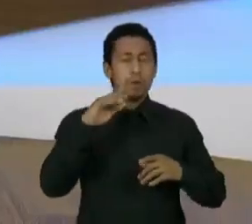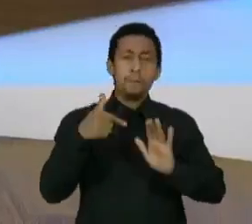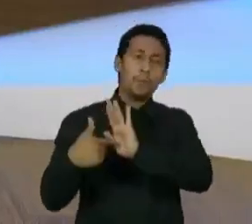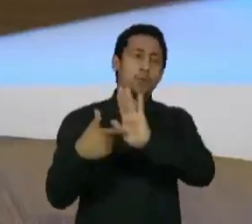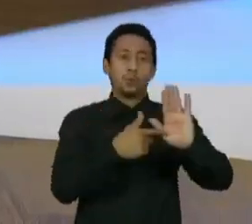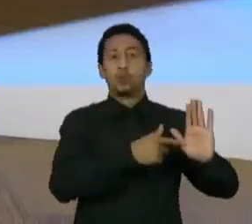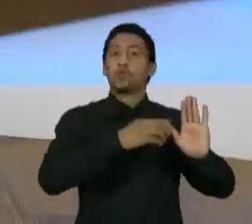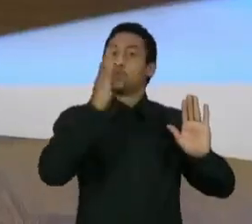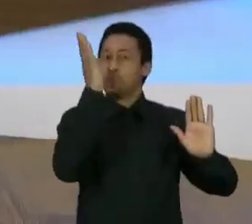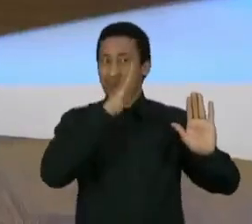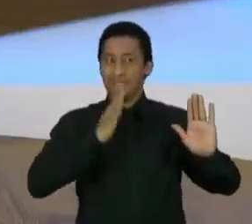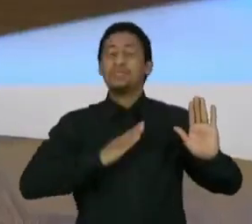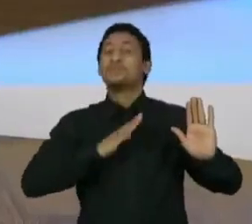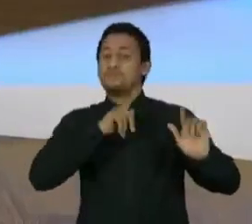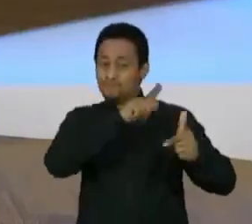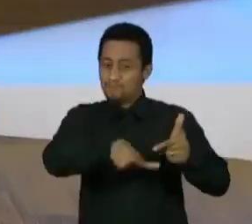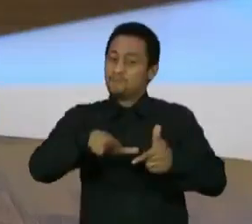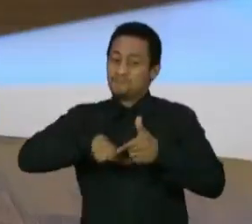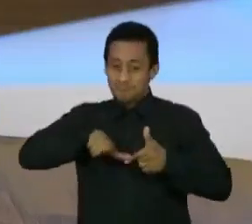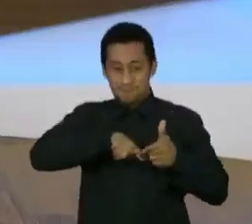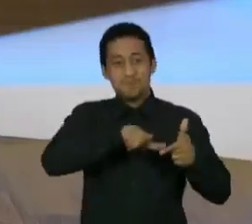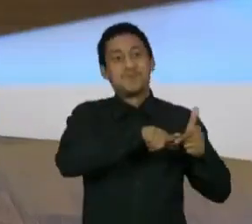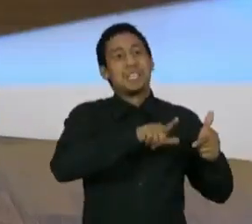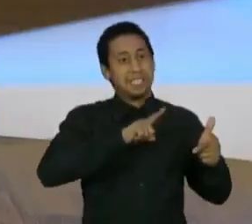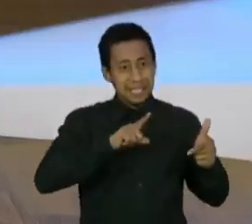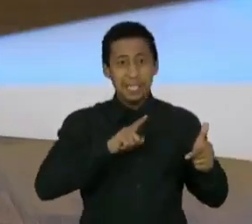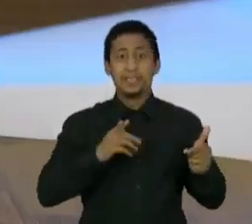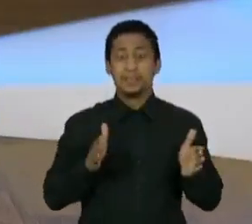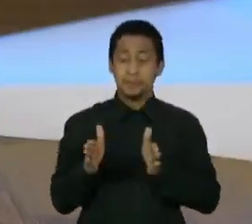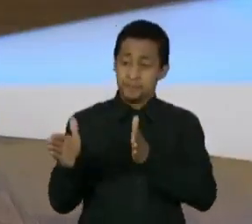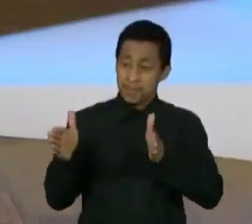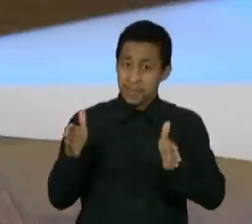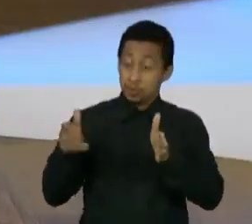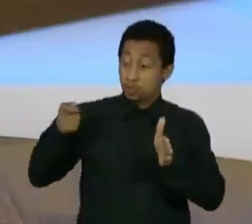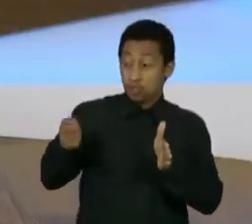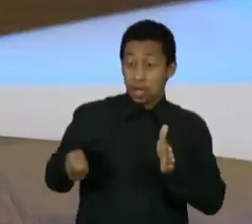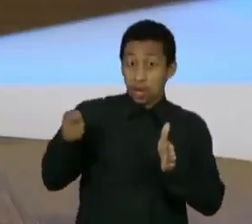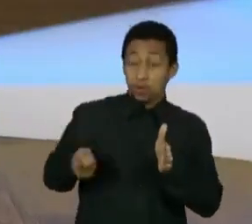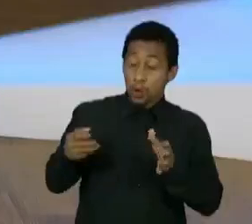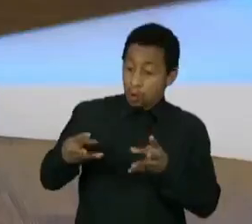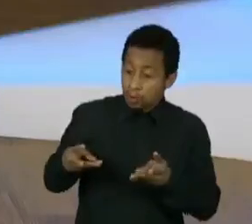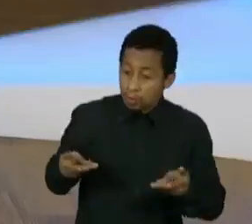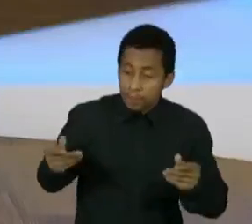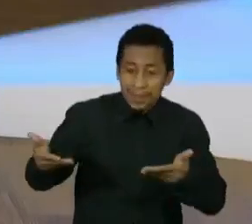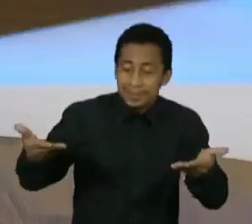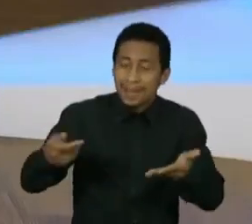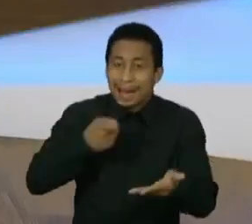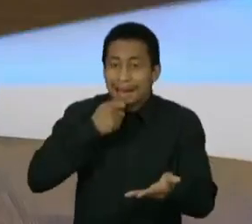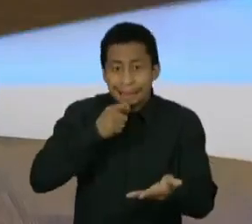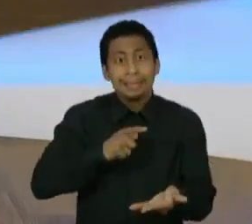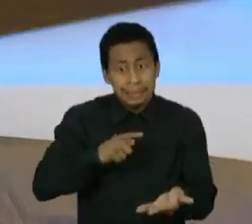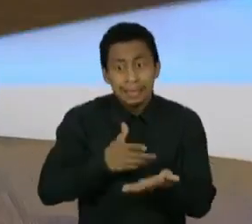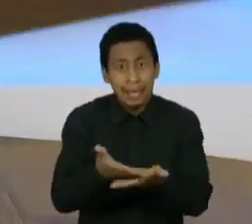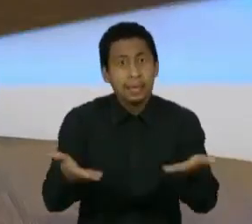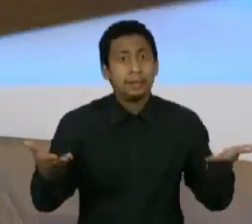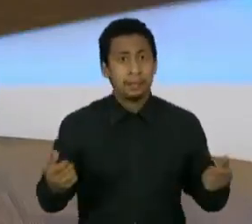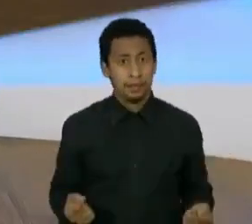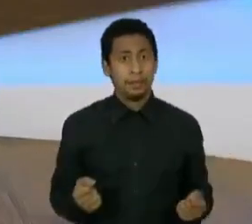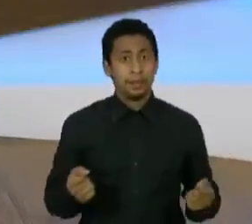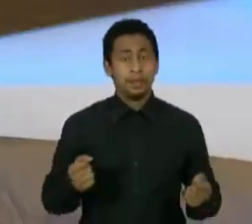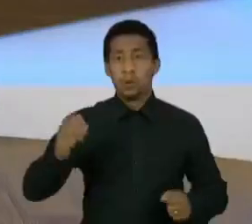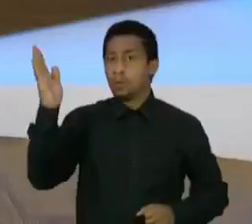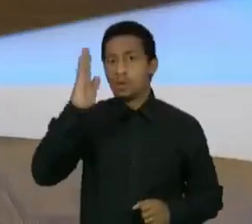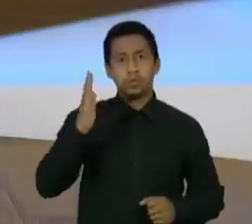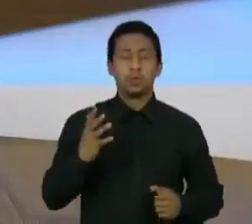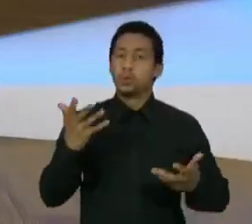um Brasil que estava camuflado no pós-ditadura. Esse é o país da lei da anistia, sabe? É o país que não quer